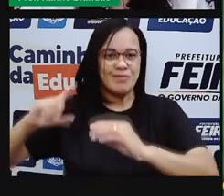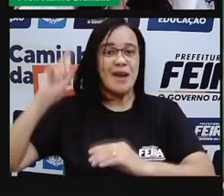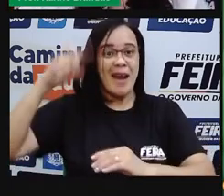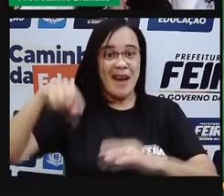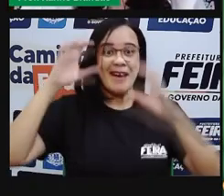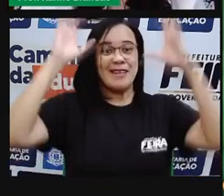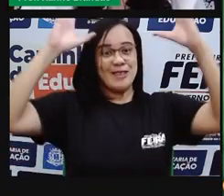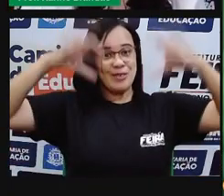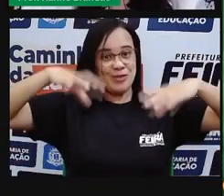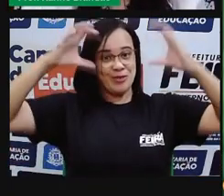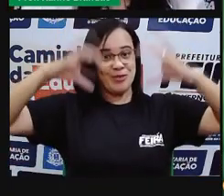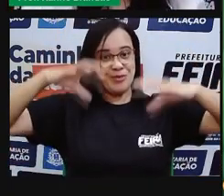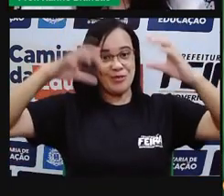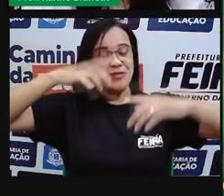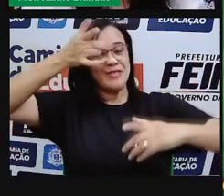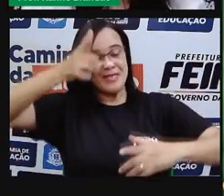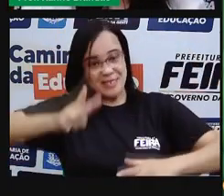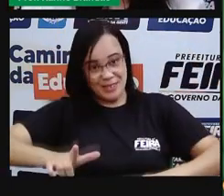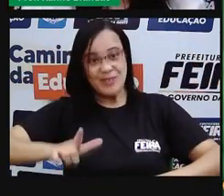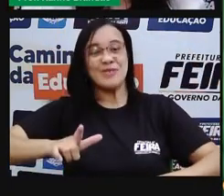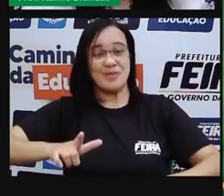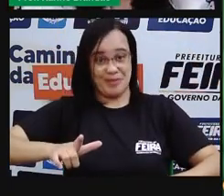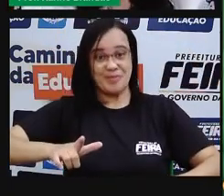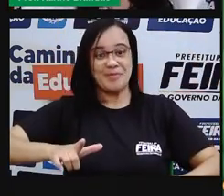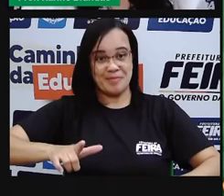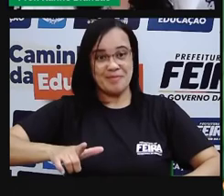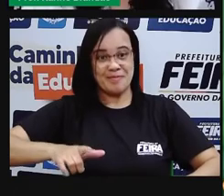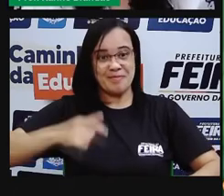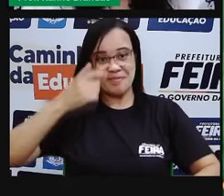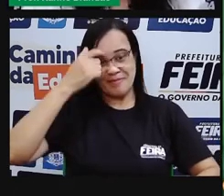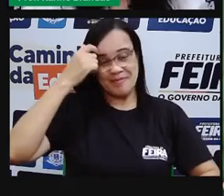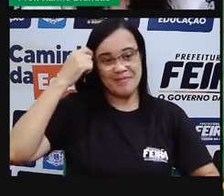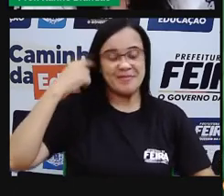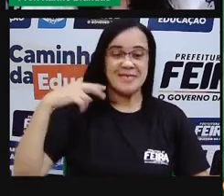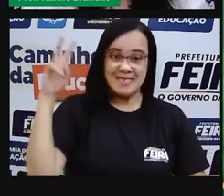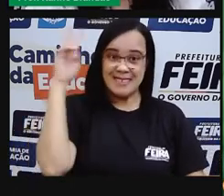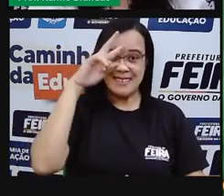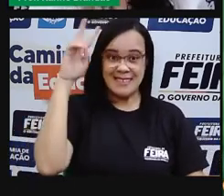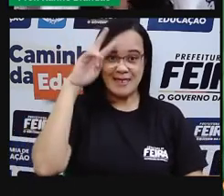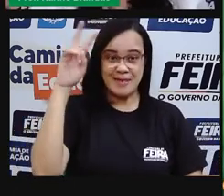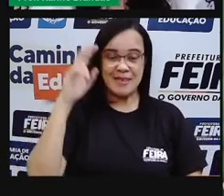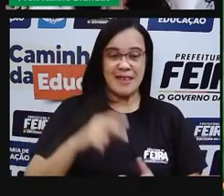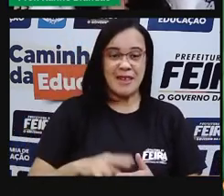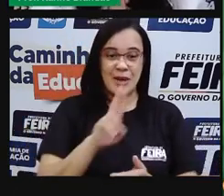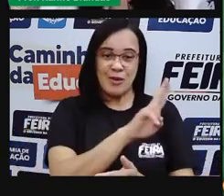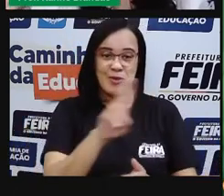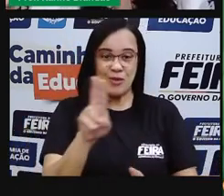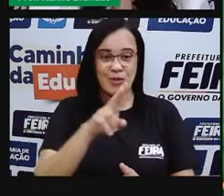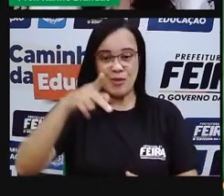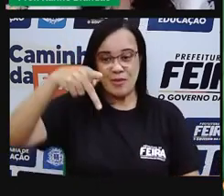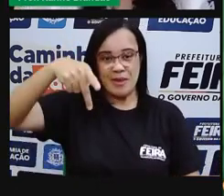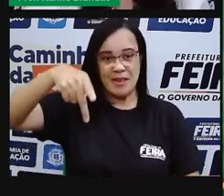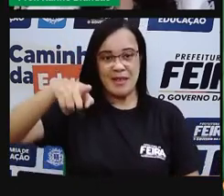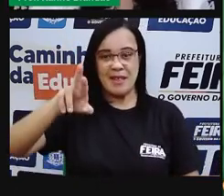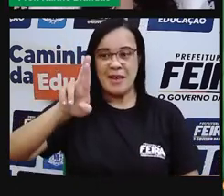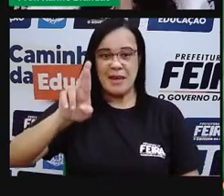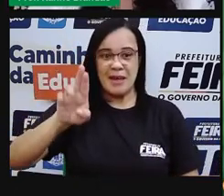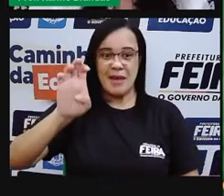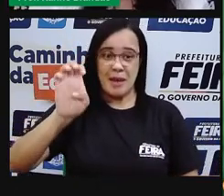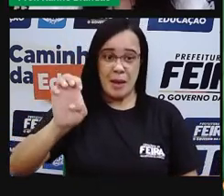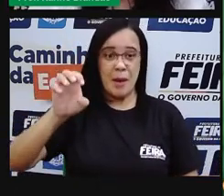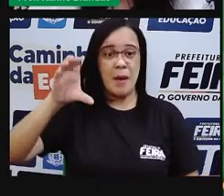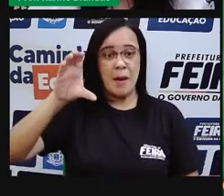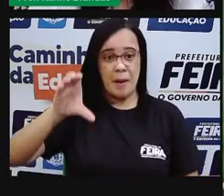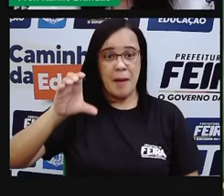chuvas. E aí, tem o processo de precipitação, que aí, então, a gente percebe que voltamos para o ponto de onde nós